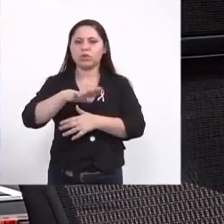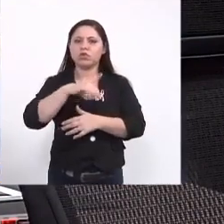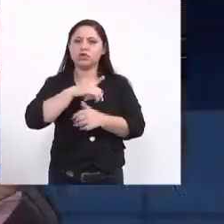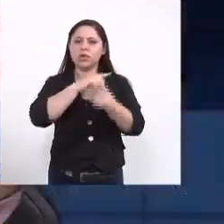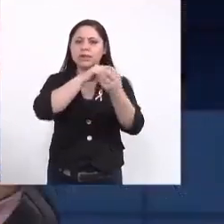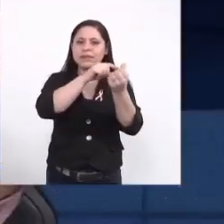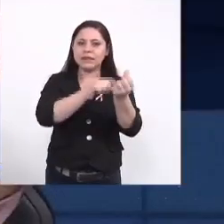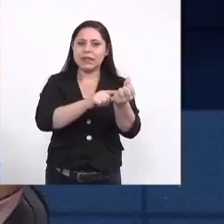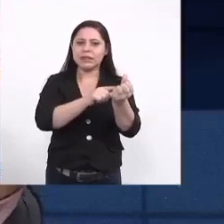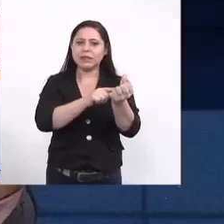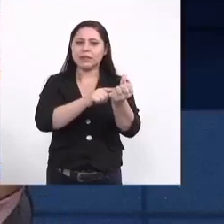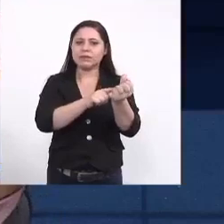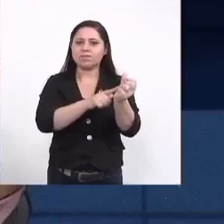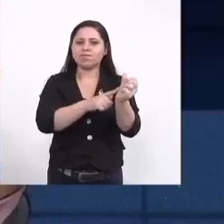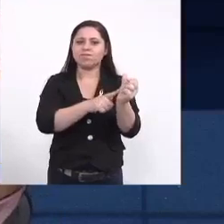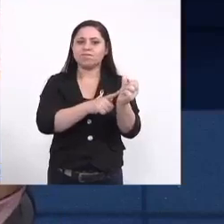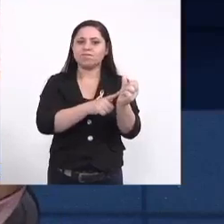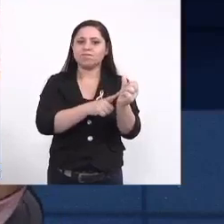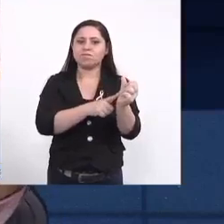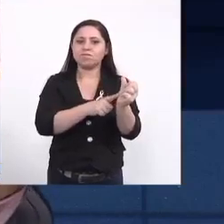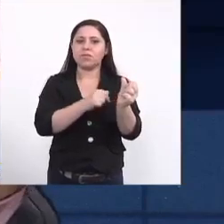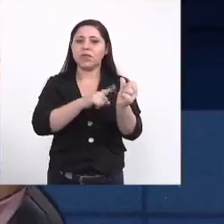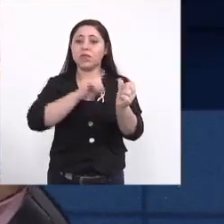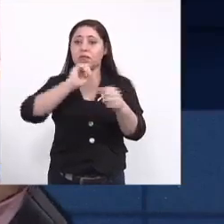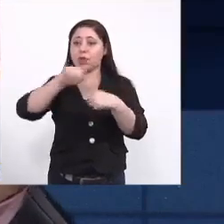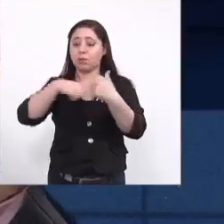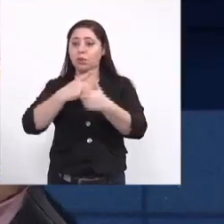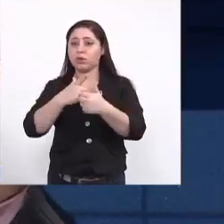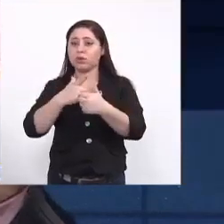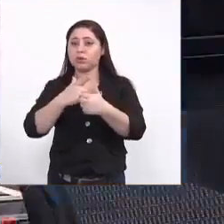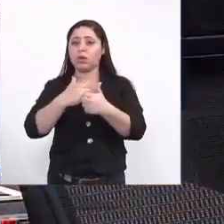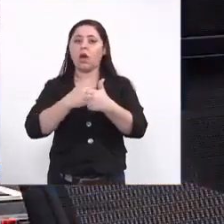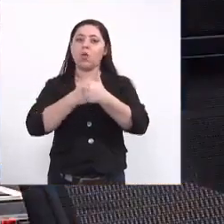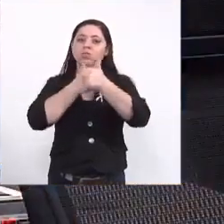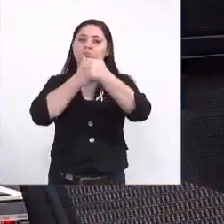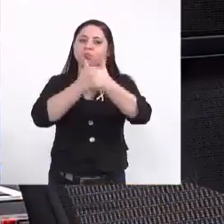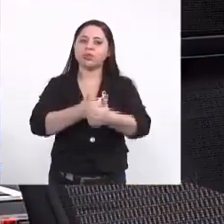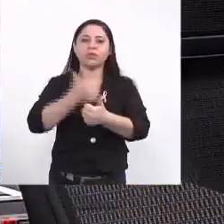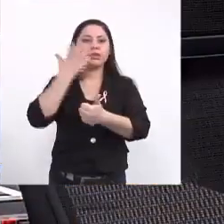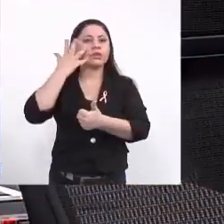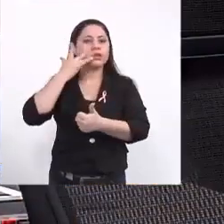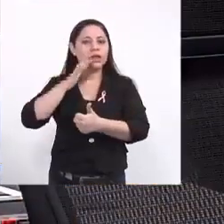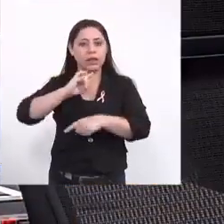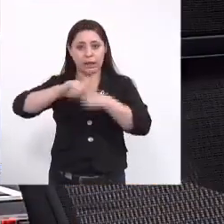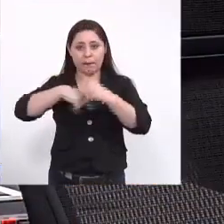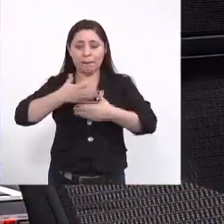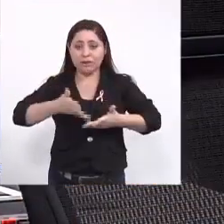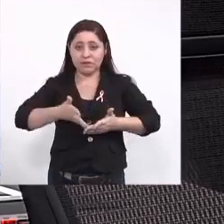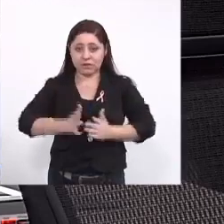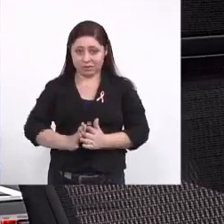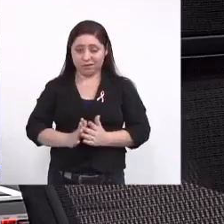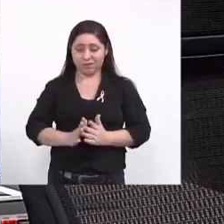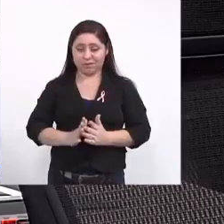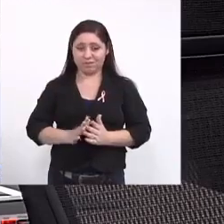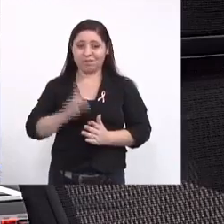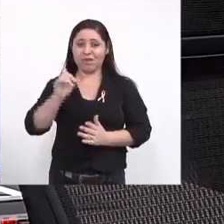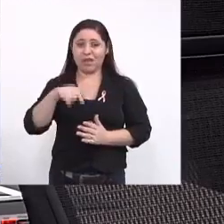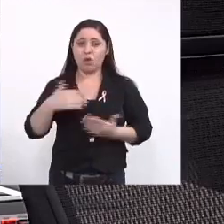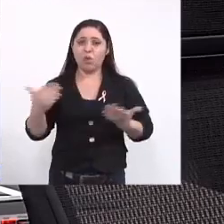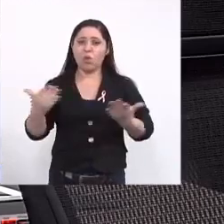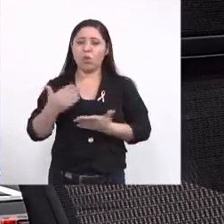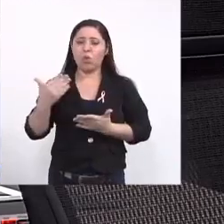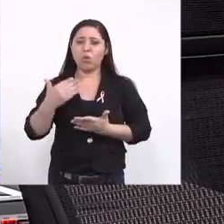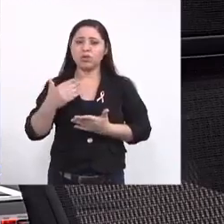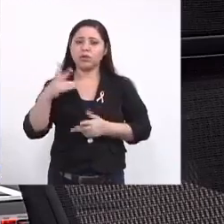tinha seis e depois a gente acompanha a criança também que ela tem uns exames que ela faz após o nascimento e aí hoje